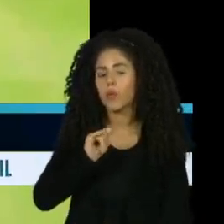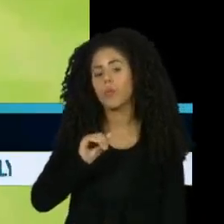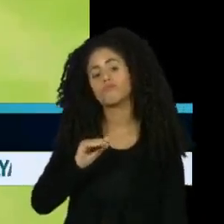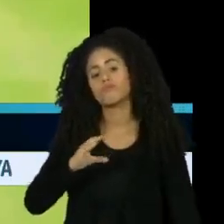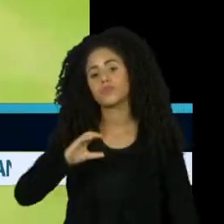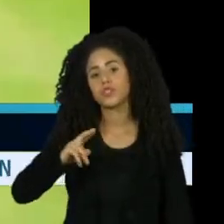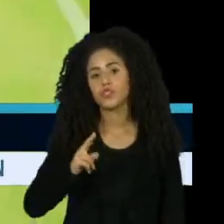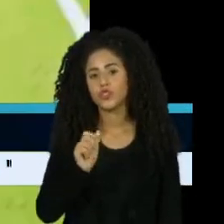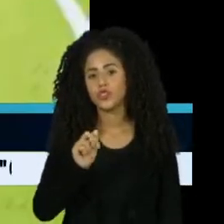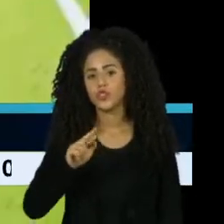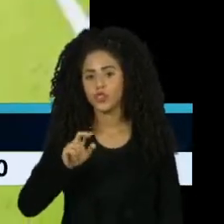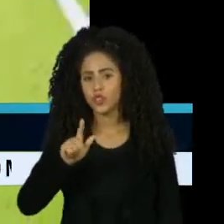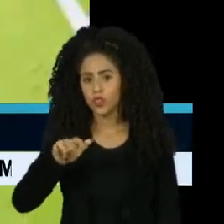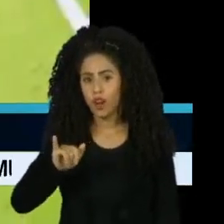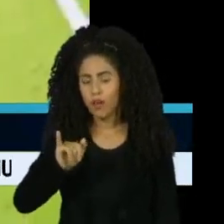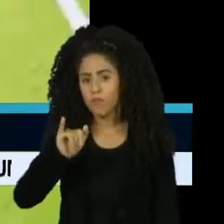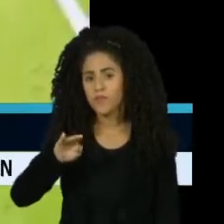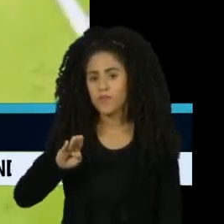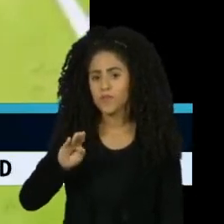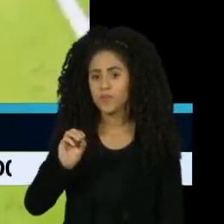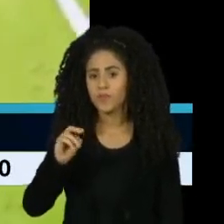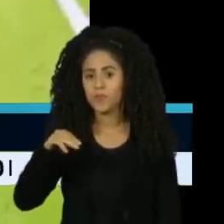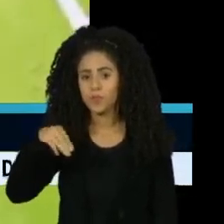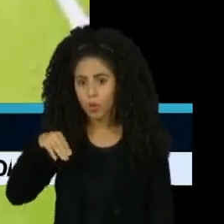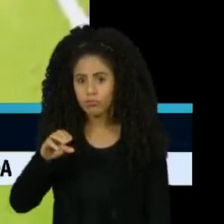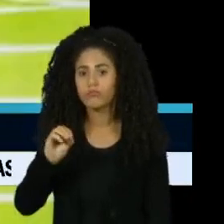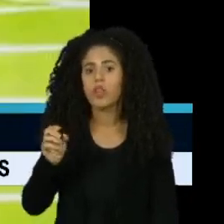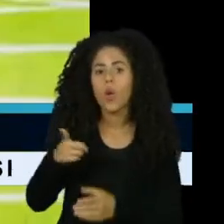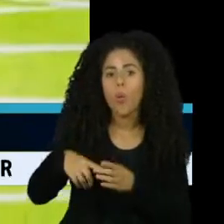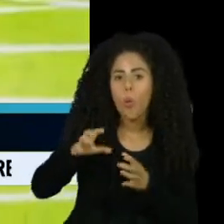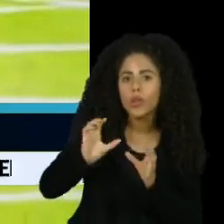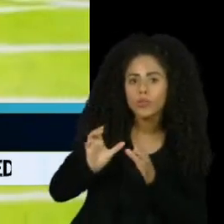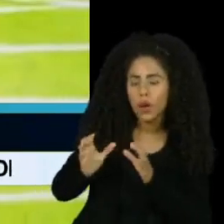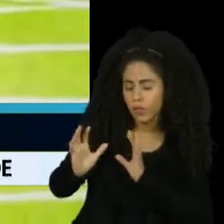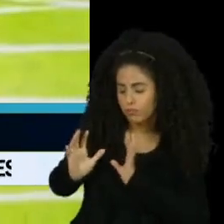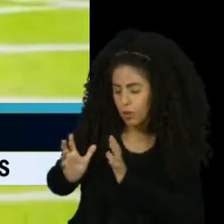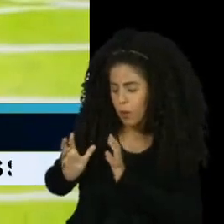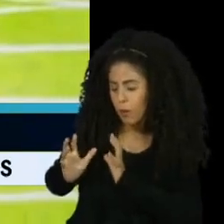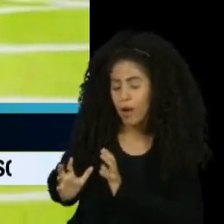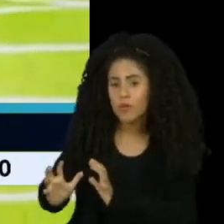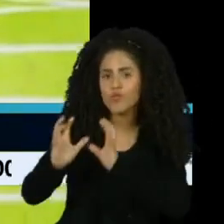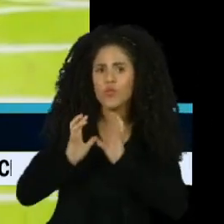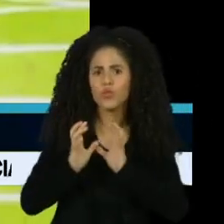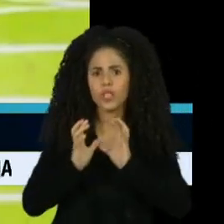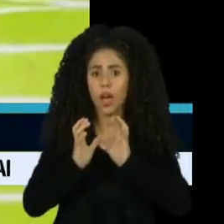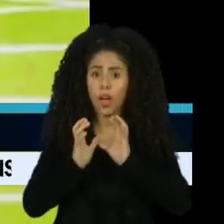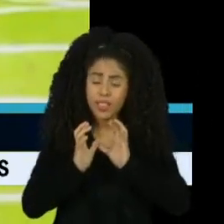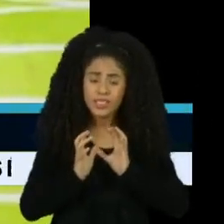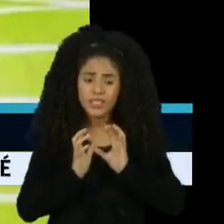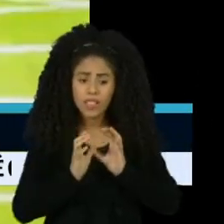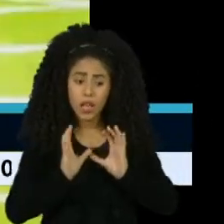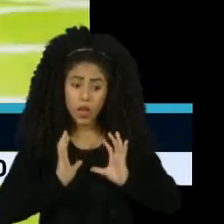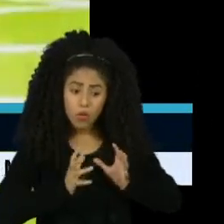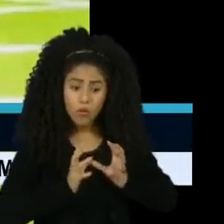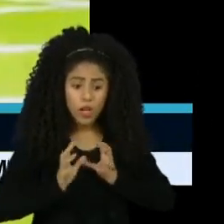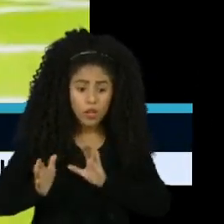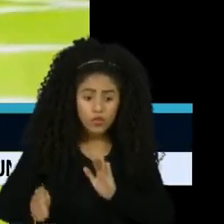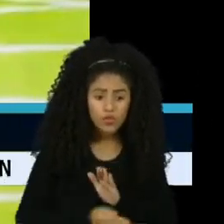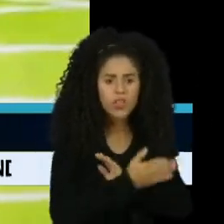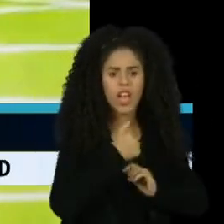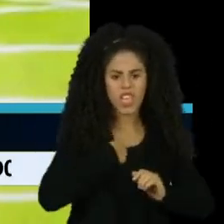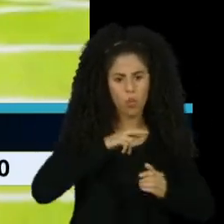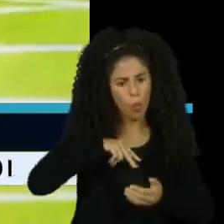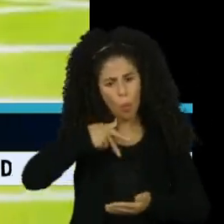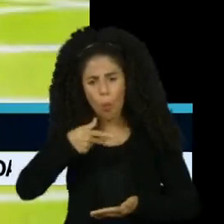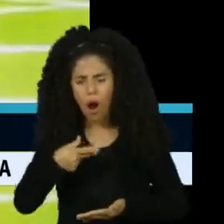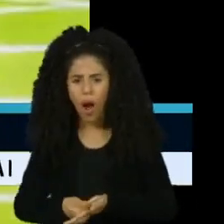Nos desenhos, Charlie Brown sempre desconfia que Lucy não vai segurar a bola direito. Você vai tirar a bola e eu vou ter